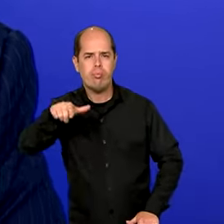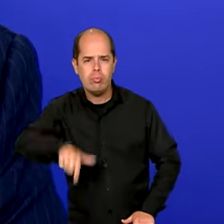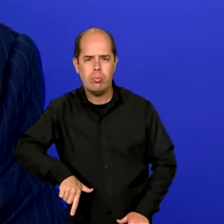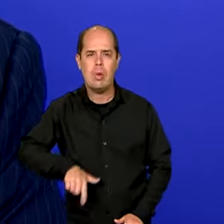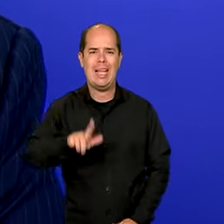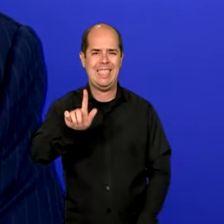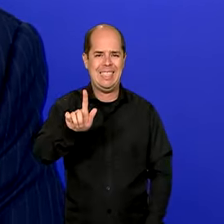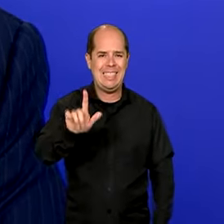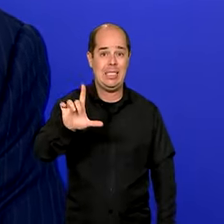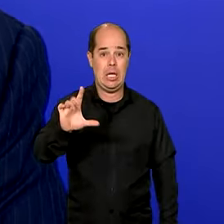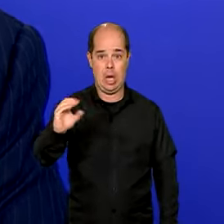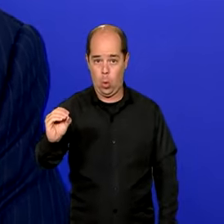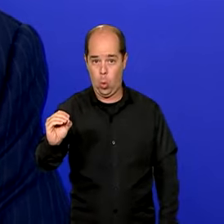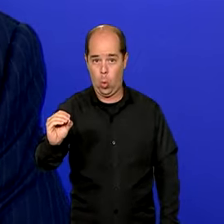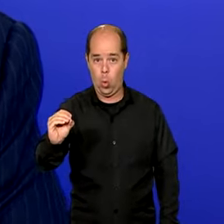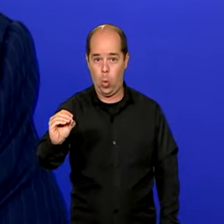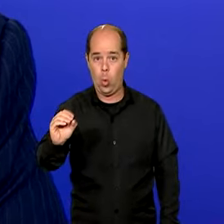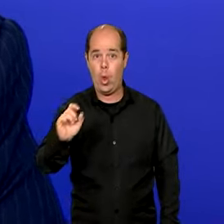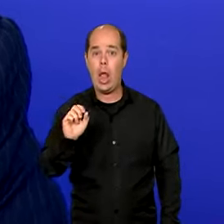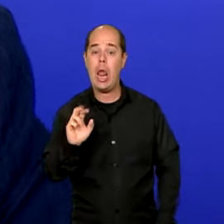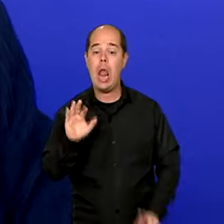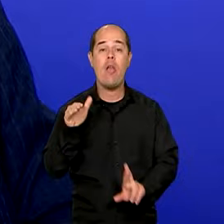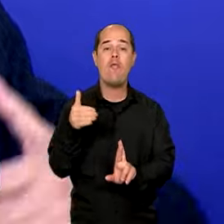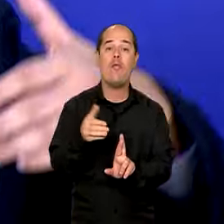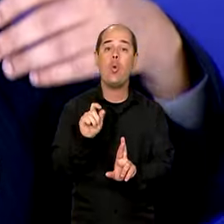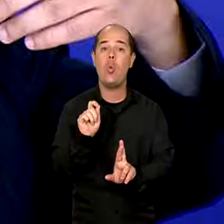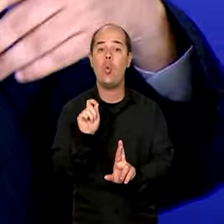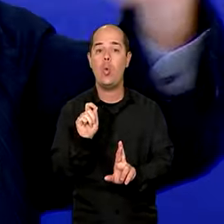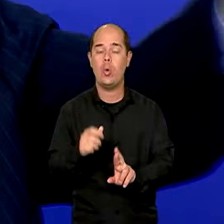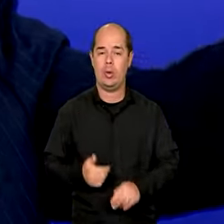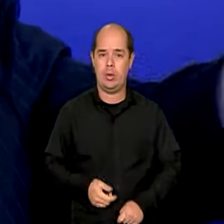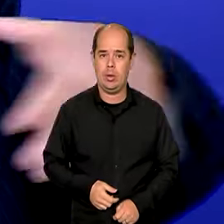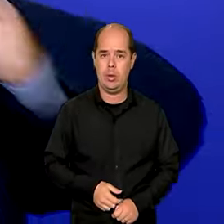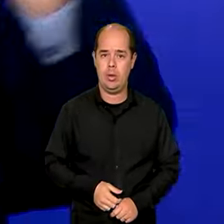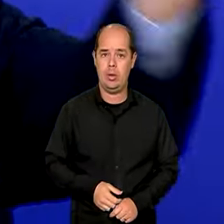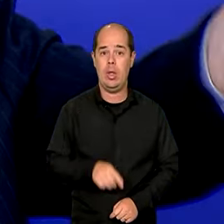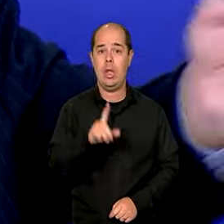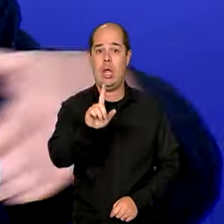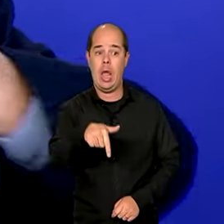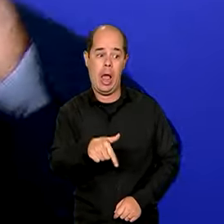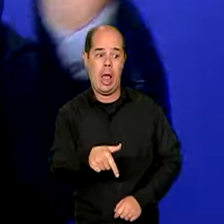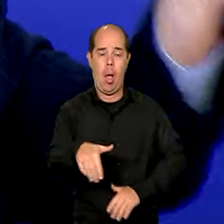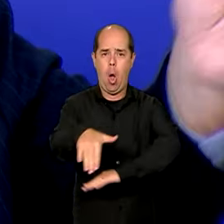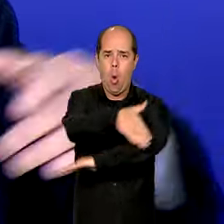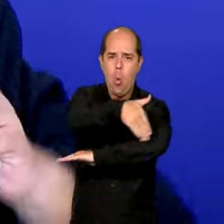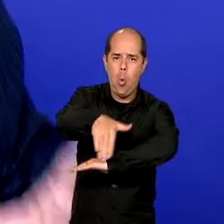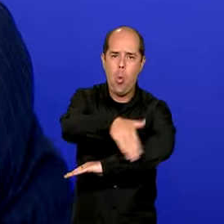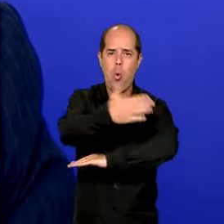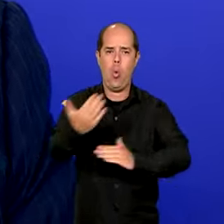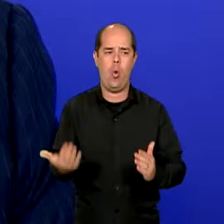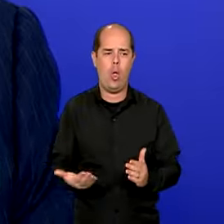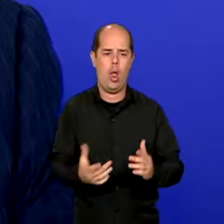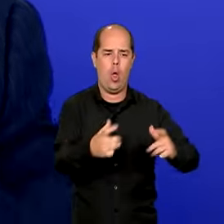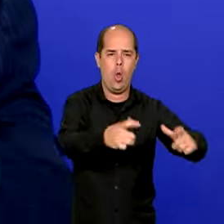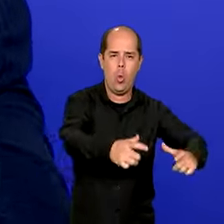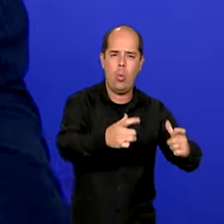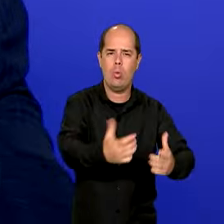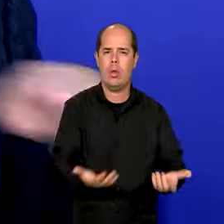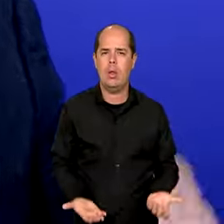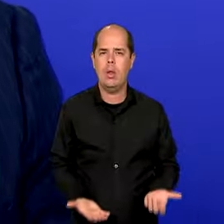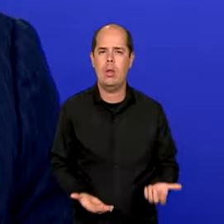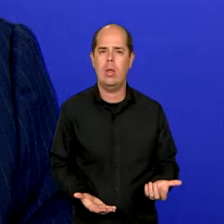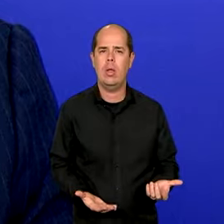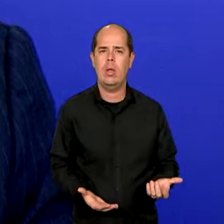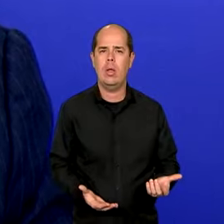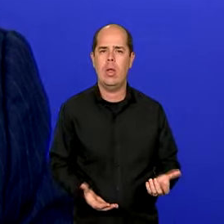GLO, ele se referia a GLOs em bairros, ruas, comunidades, etc. Isso